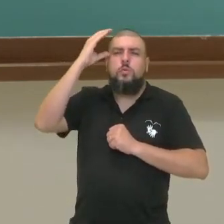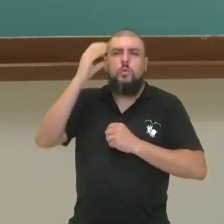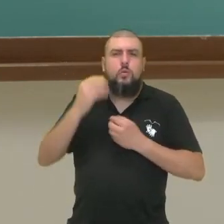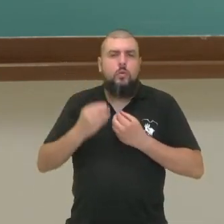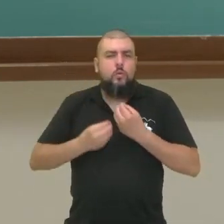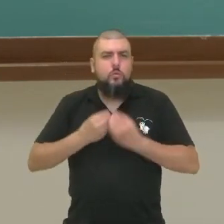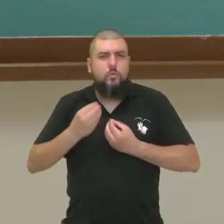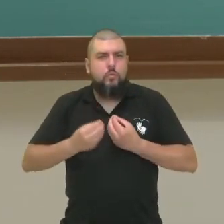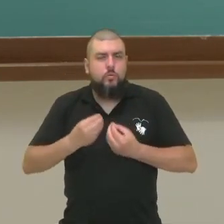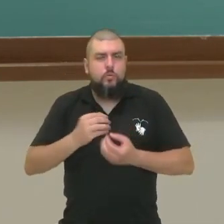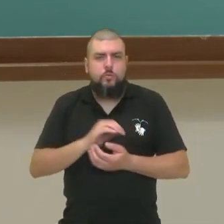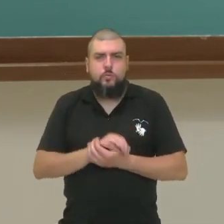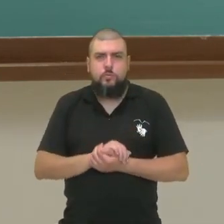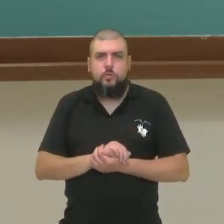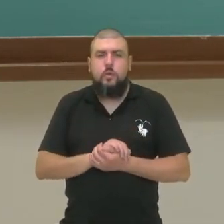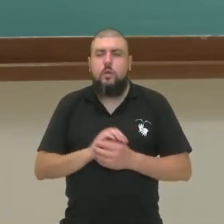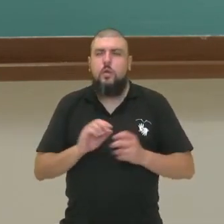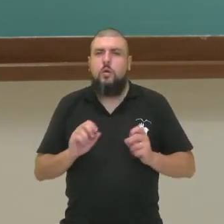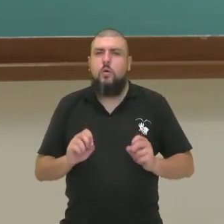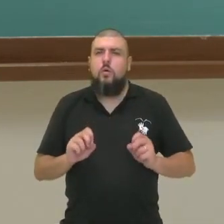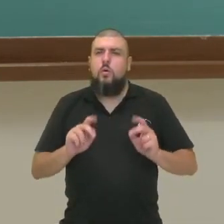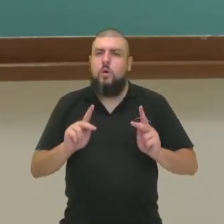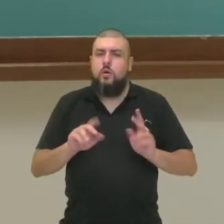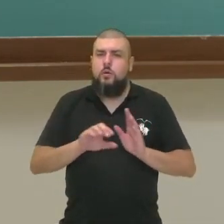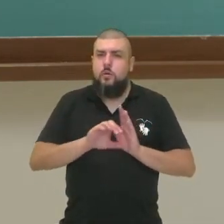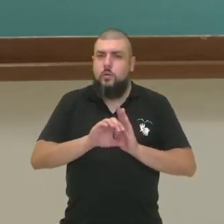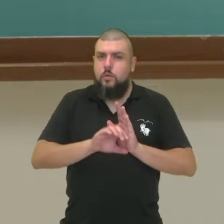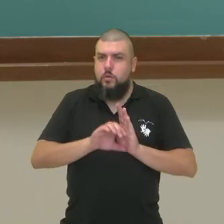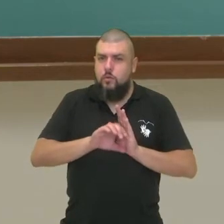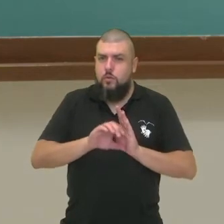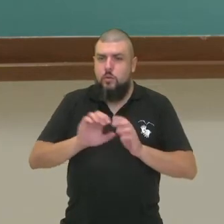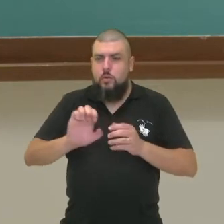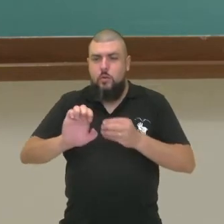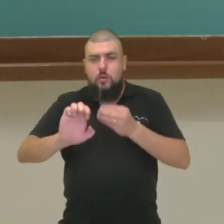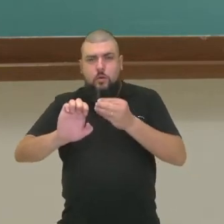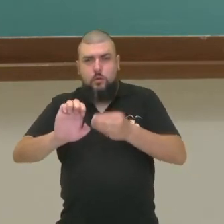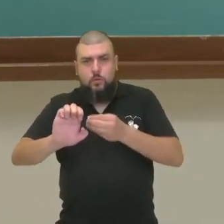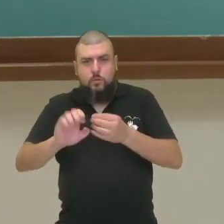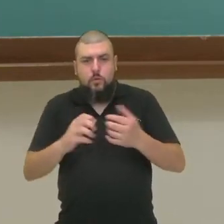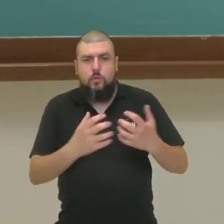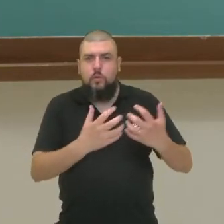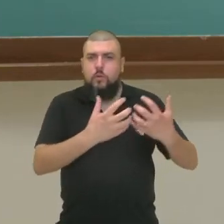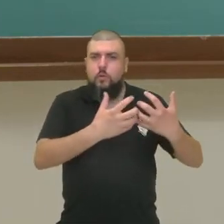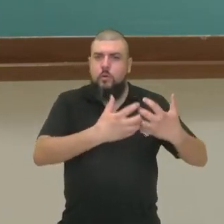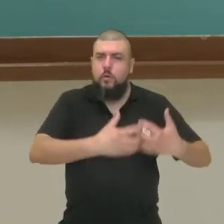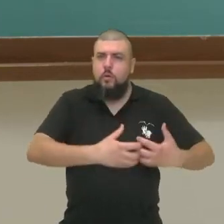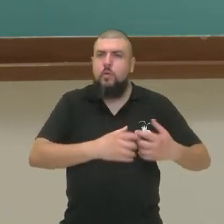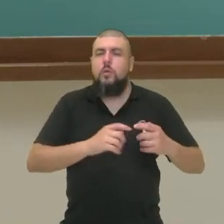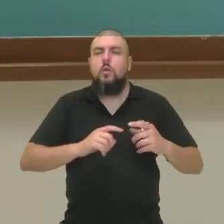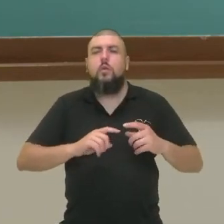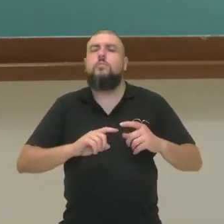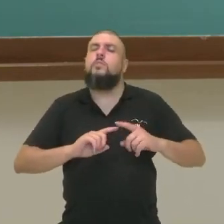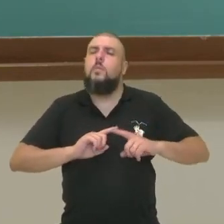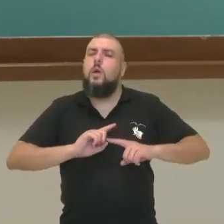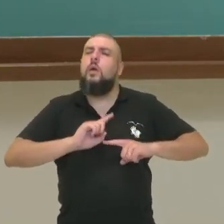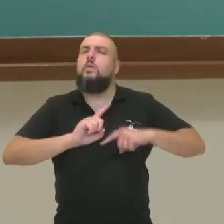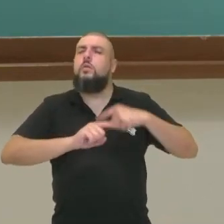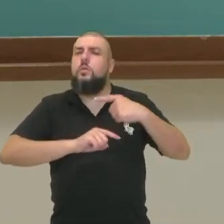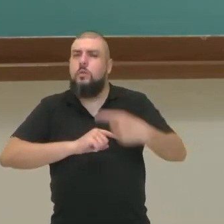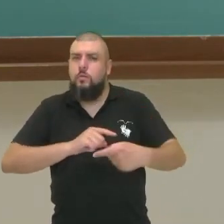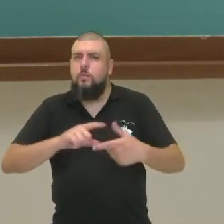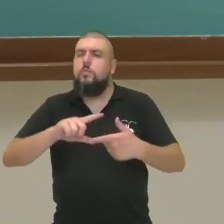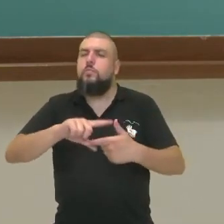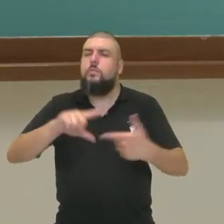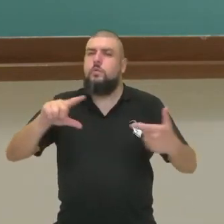Obviamente, esses conceitos de empirismo, racionalismo, eles vão se consolidar só na modernidade, mas é